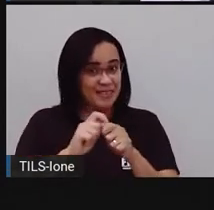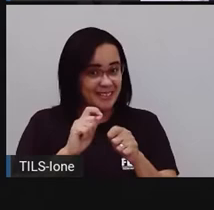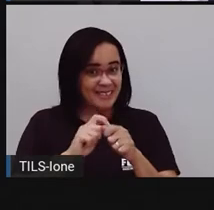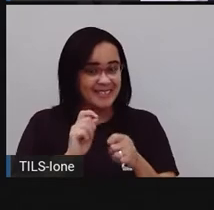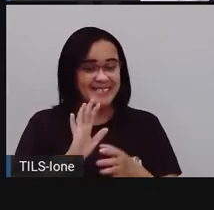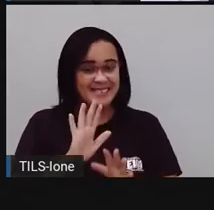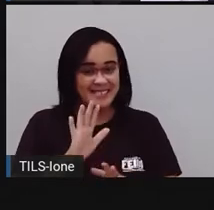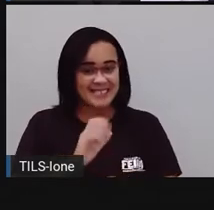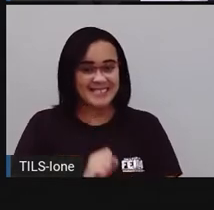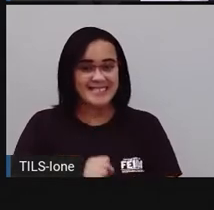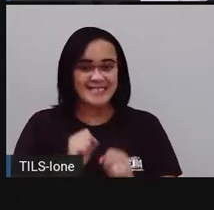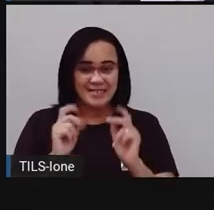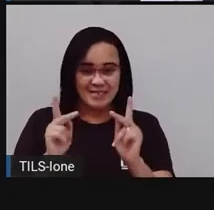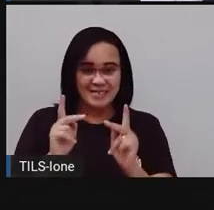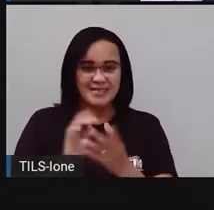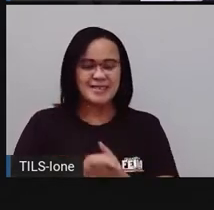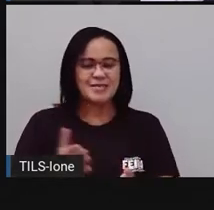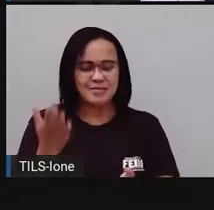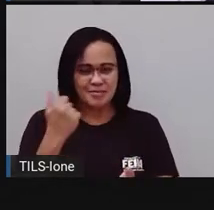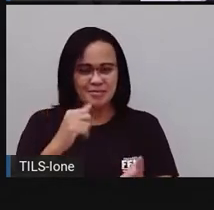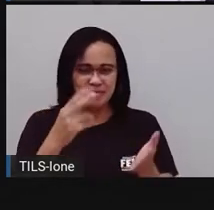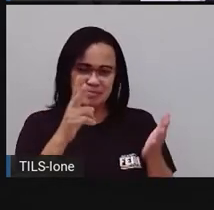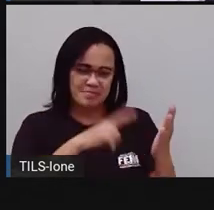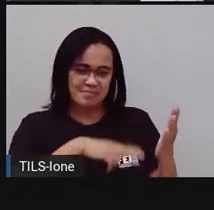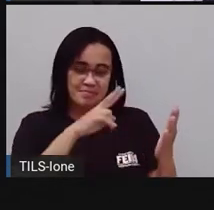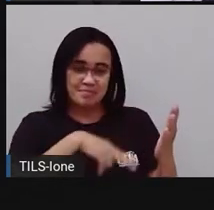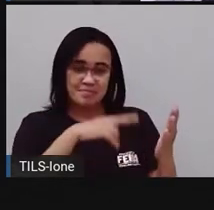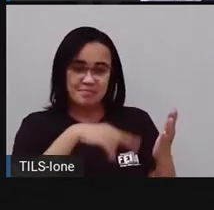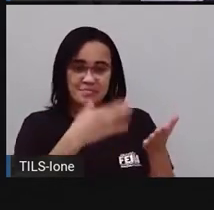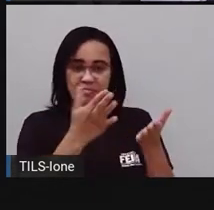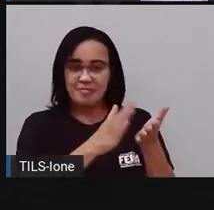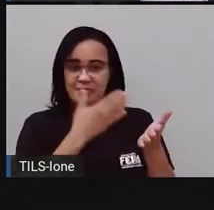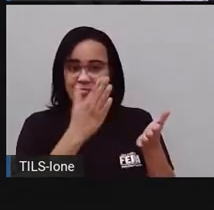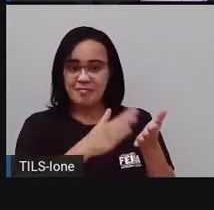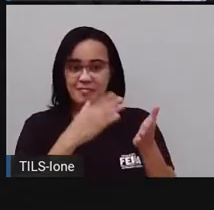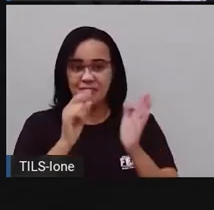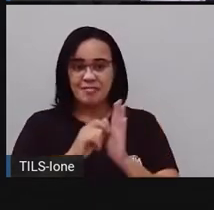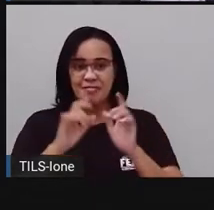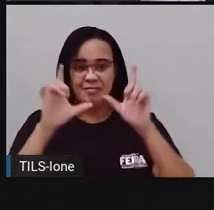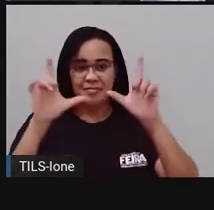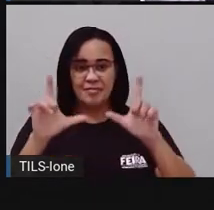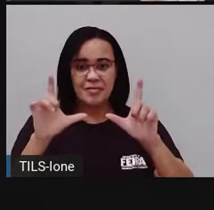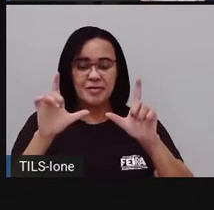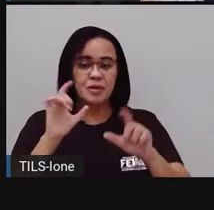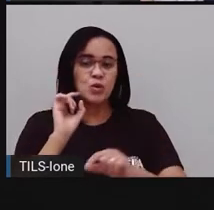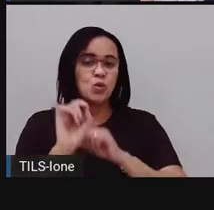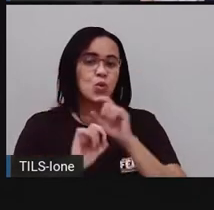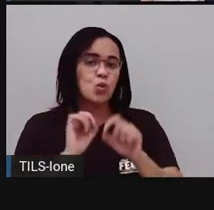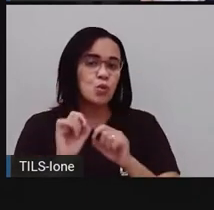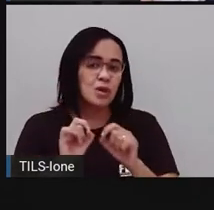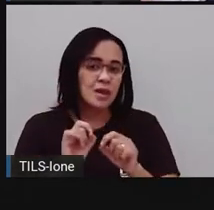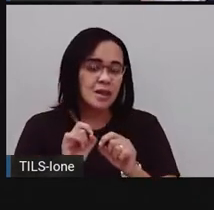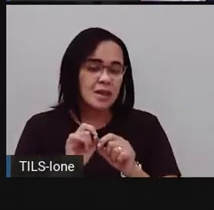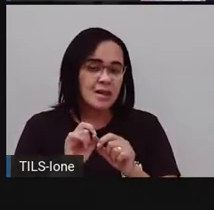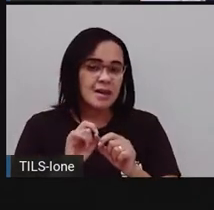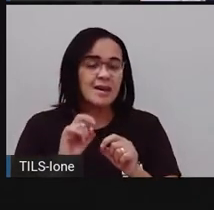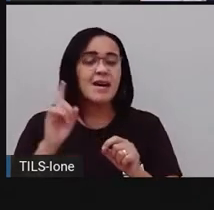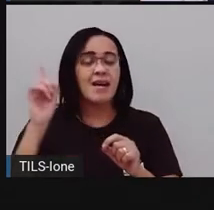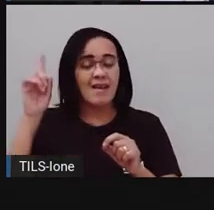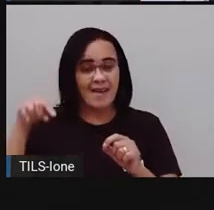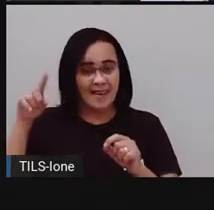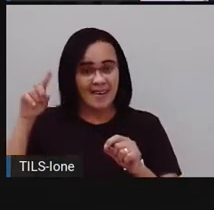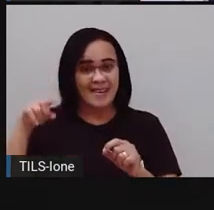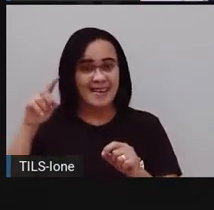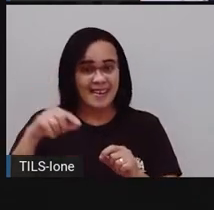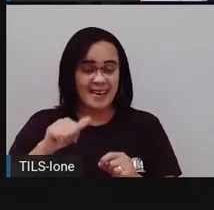bom? Então vamos para a leitura de hoje, né, que é esse livro aqui. Você pode procurar na biblioteca da sua escola para